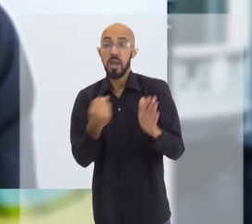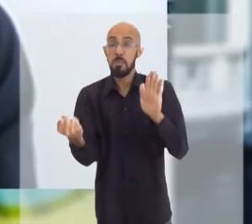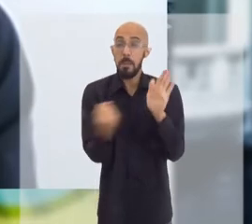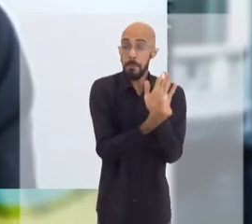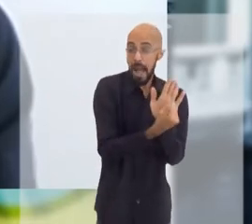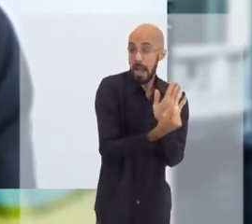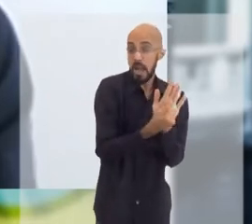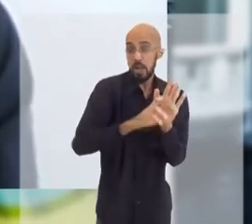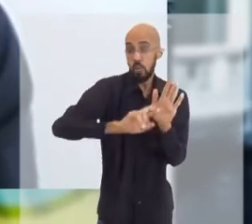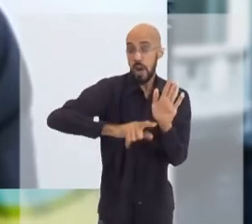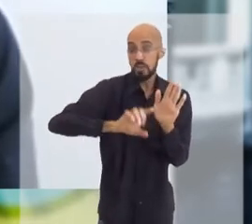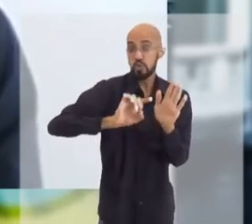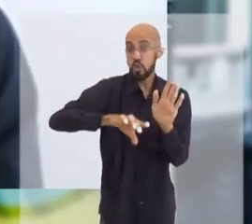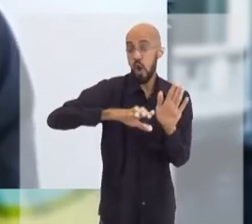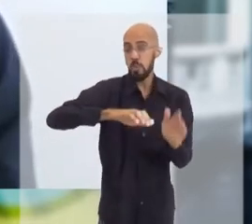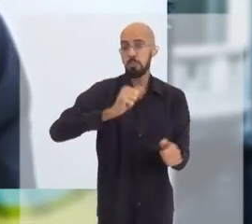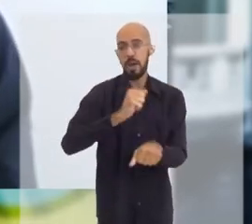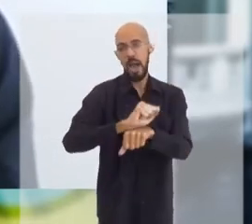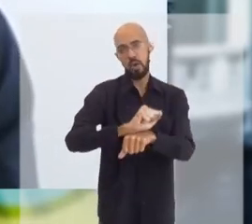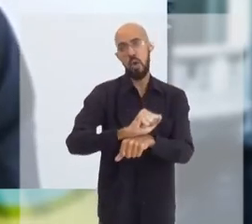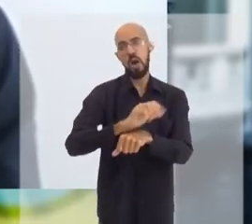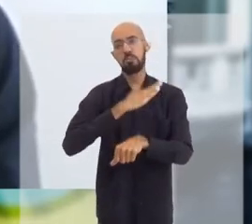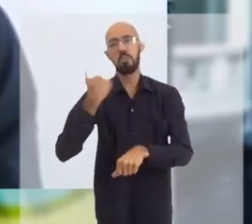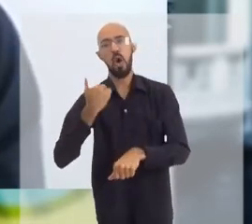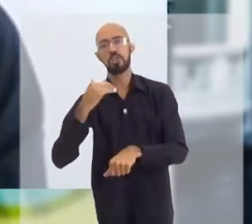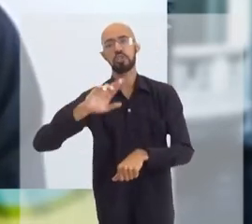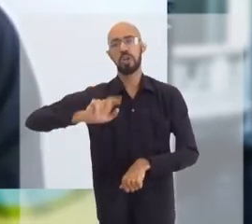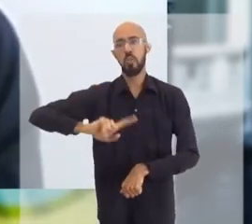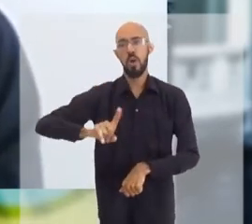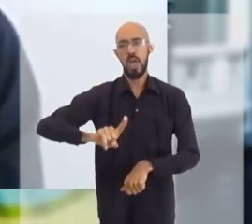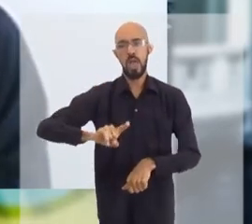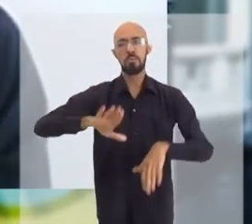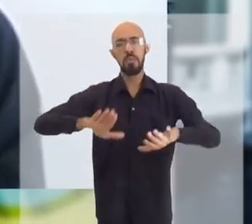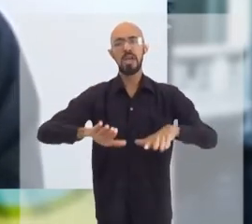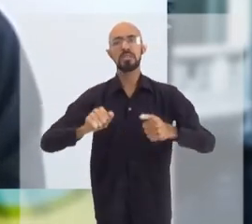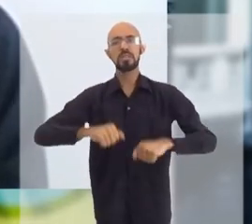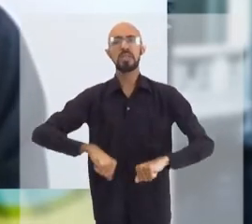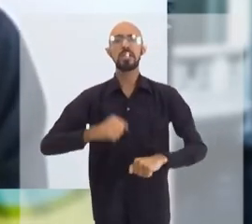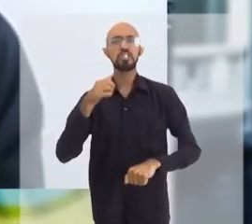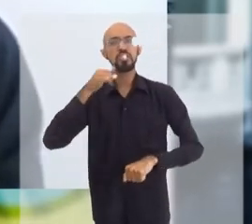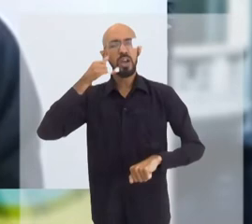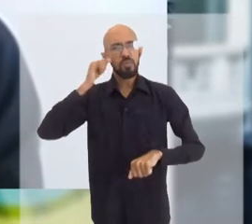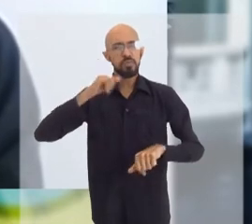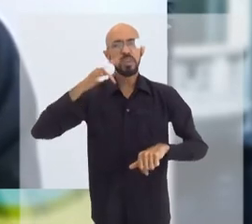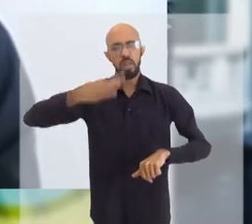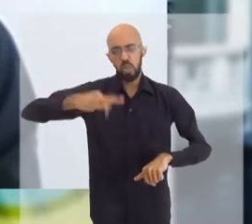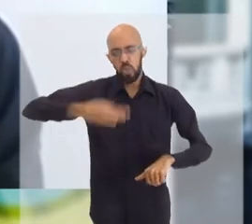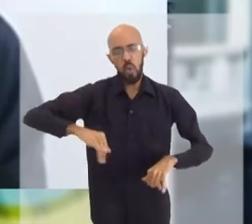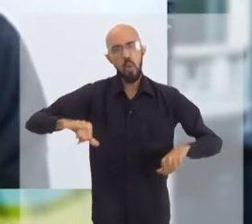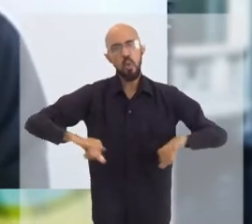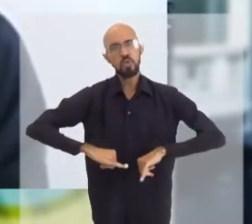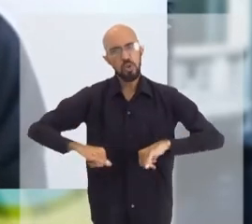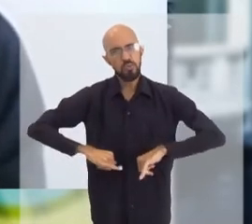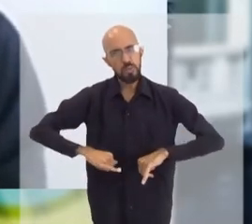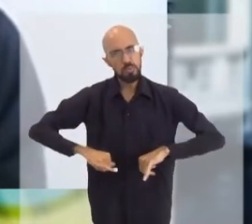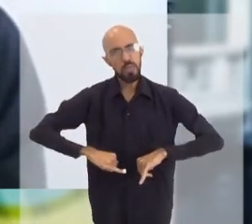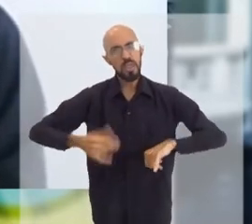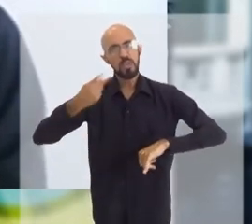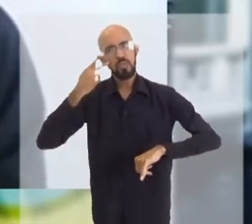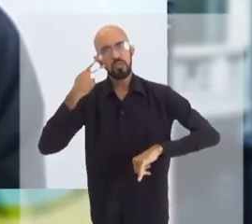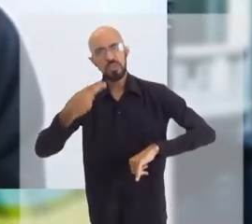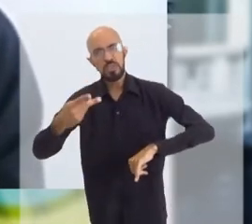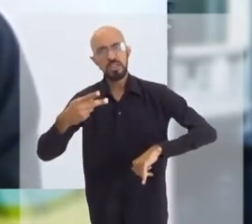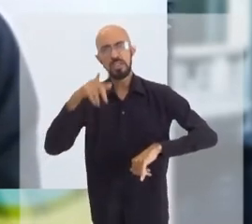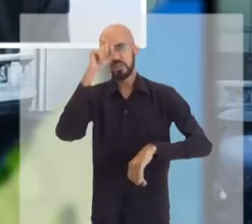gente não fala só em morte, ah, parou de morrer em mortalidade infantil, quanta dor, quanto sofrimento evitado, quantas